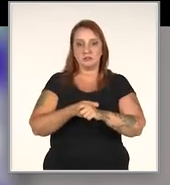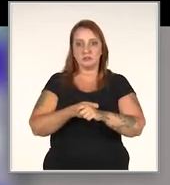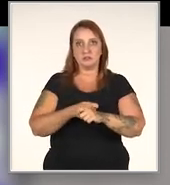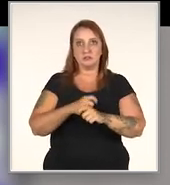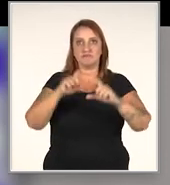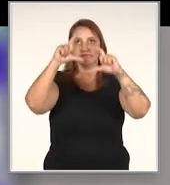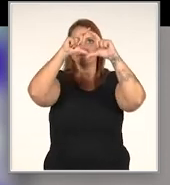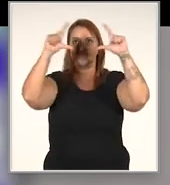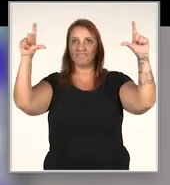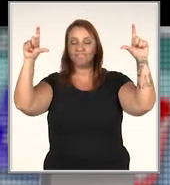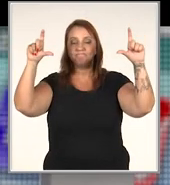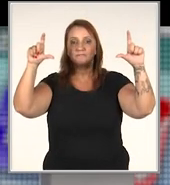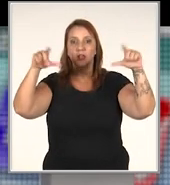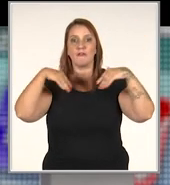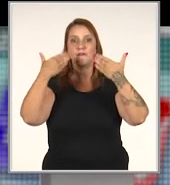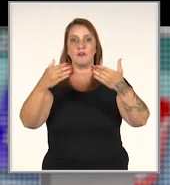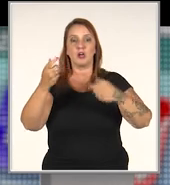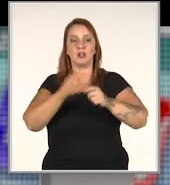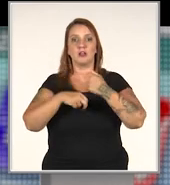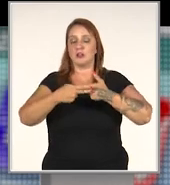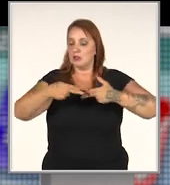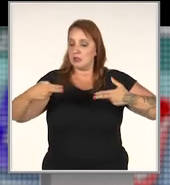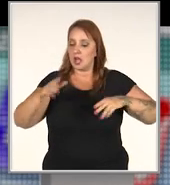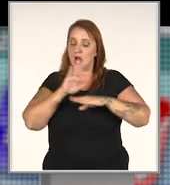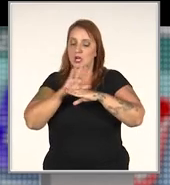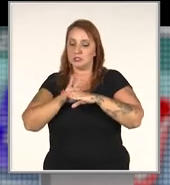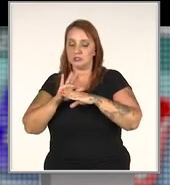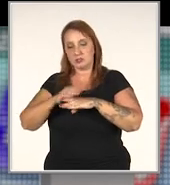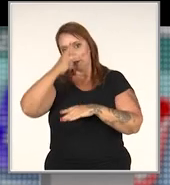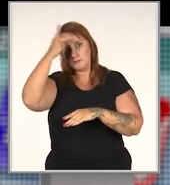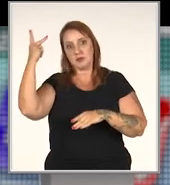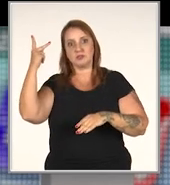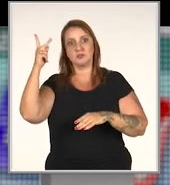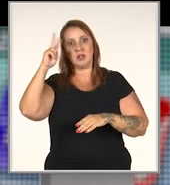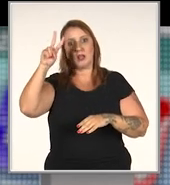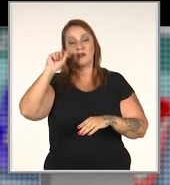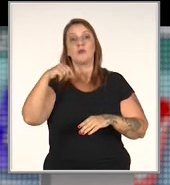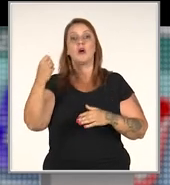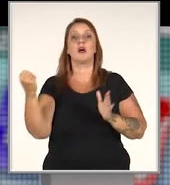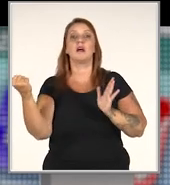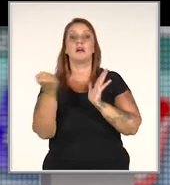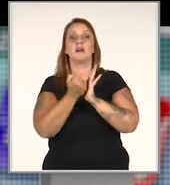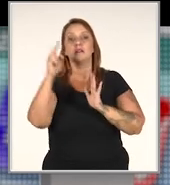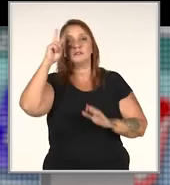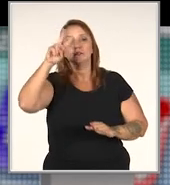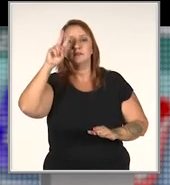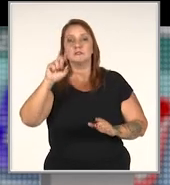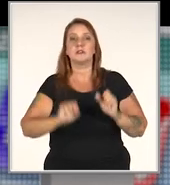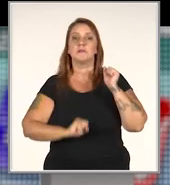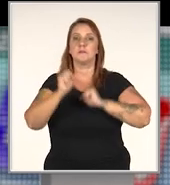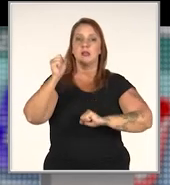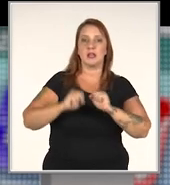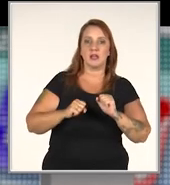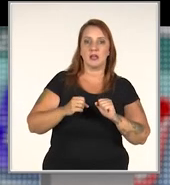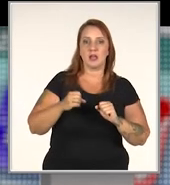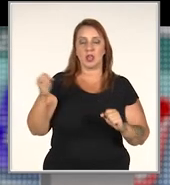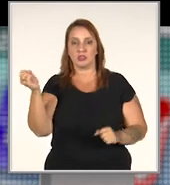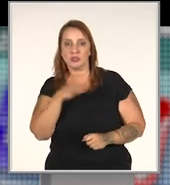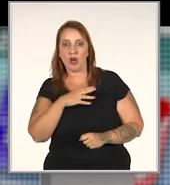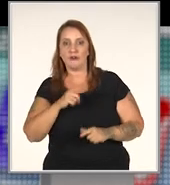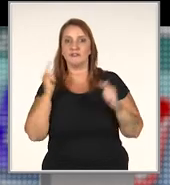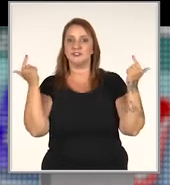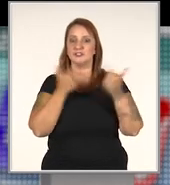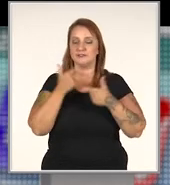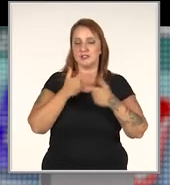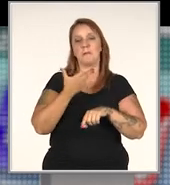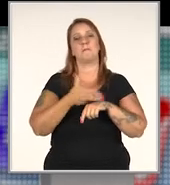a identificação externa. São elementos que ajudam a compor na cabeça do consumidor qual é a imagem que ele tem da sua empresa. É empresa